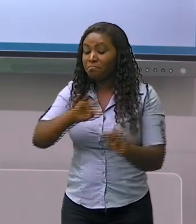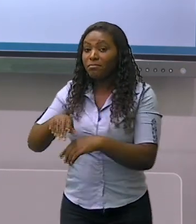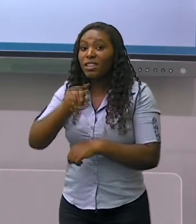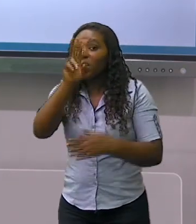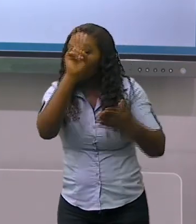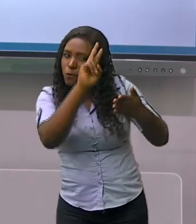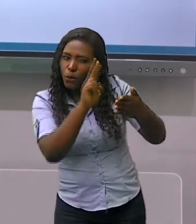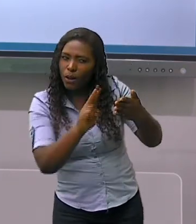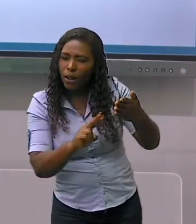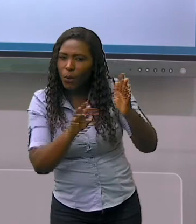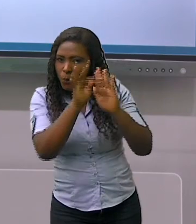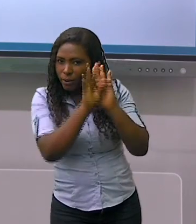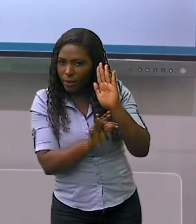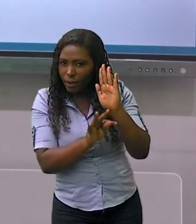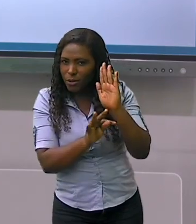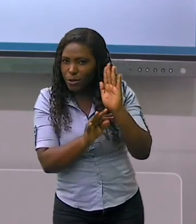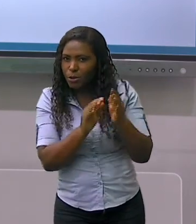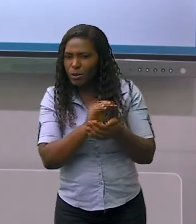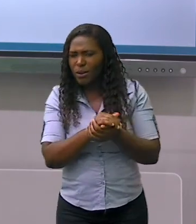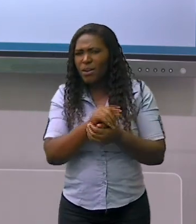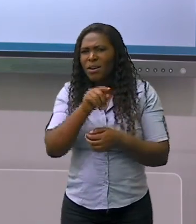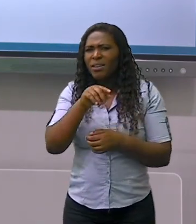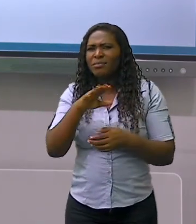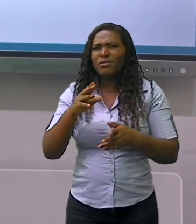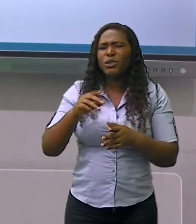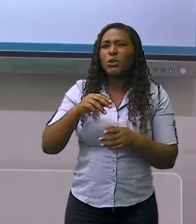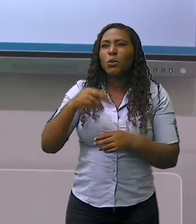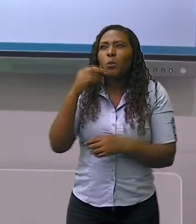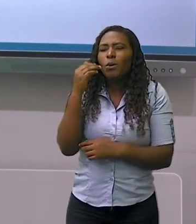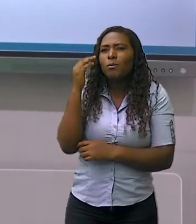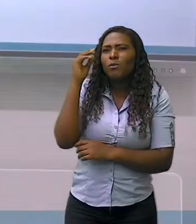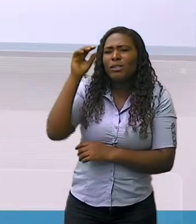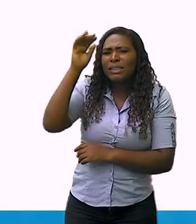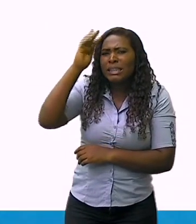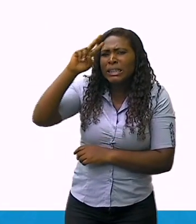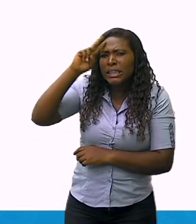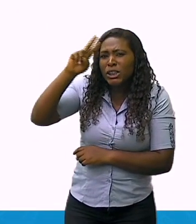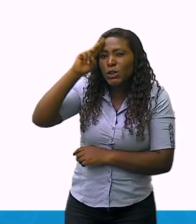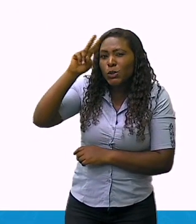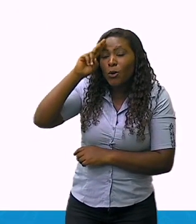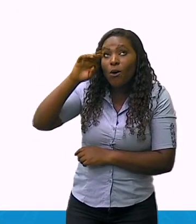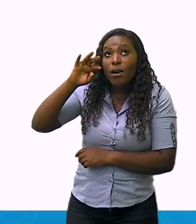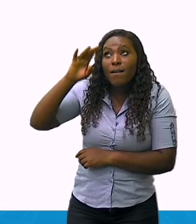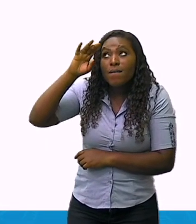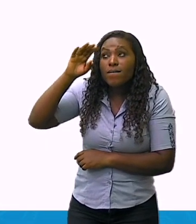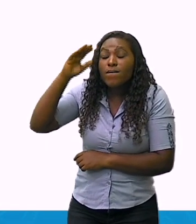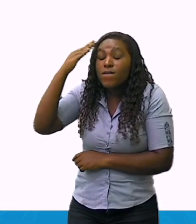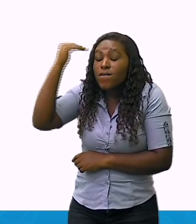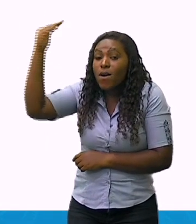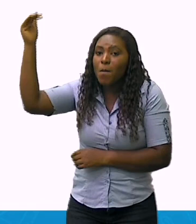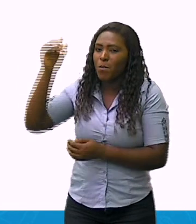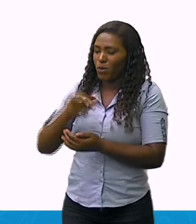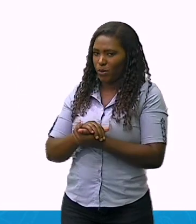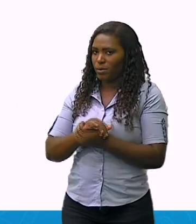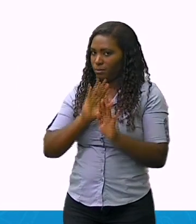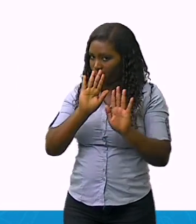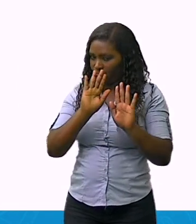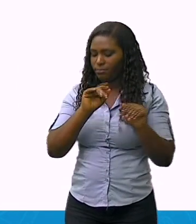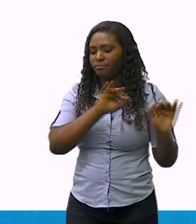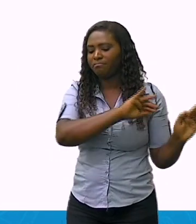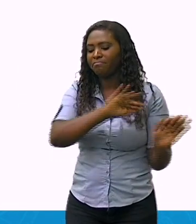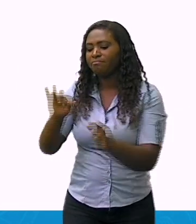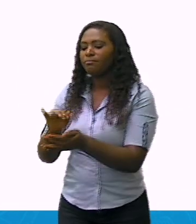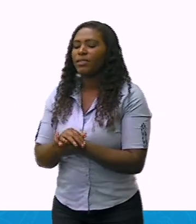abaiomis. Você já ouviu falar? Olha só. Quando os negros vieram da